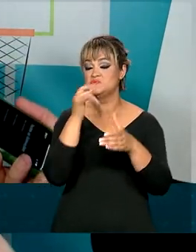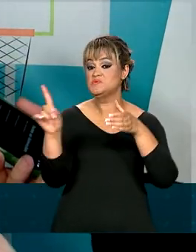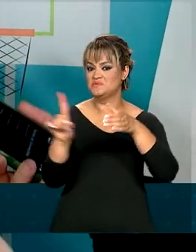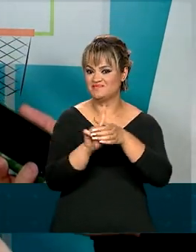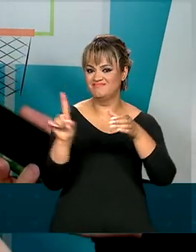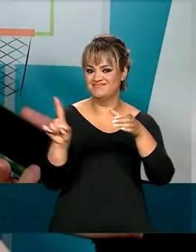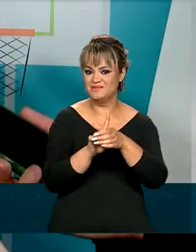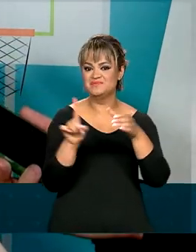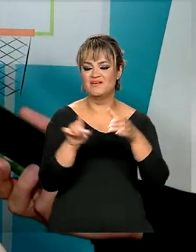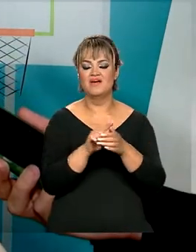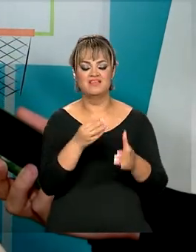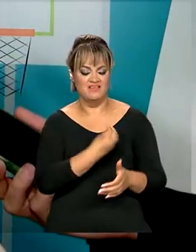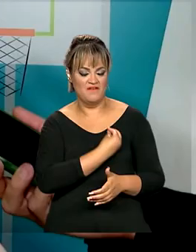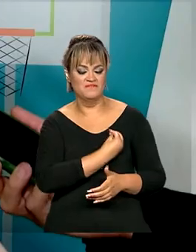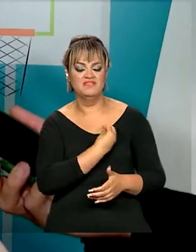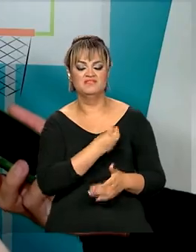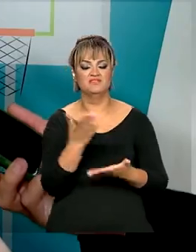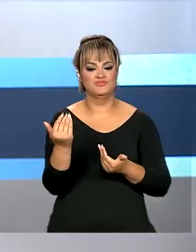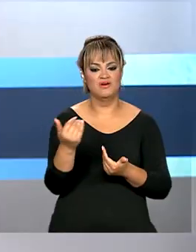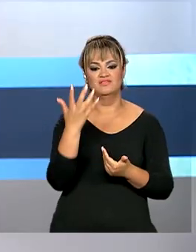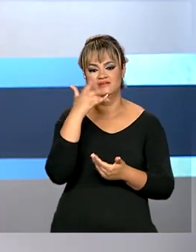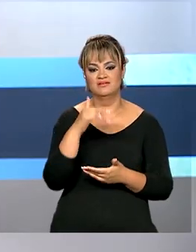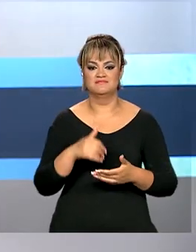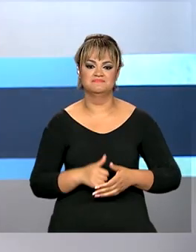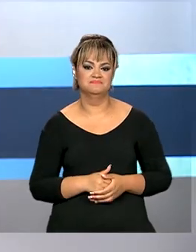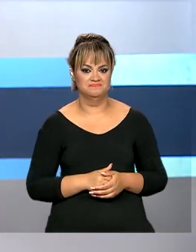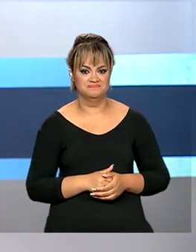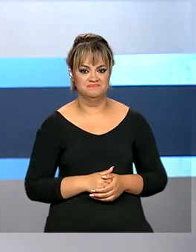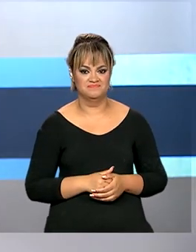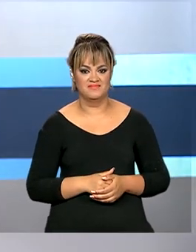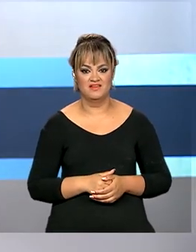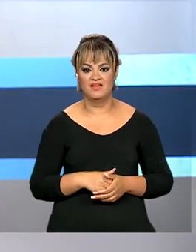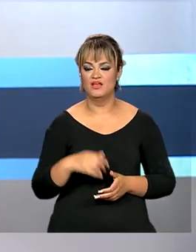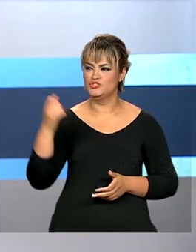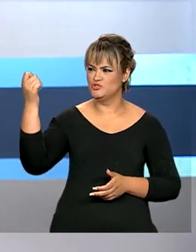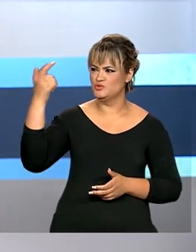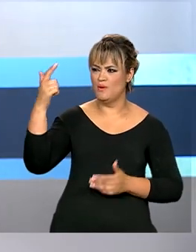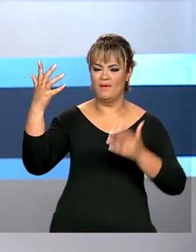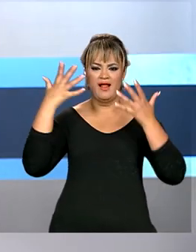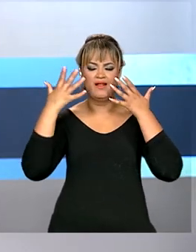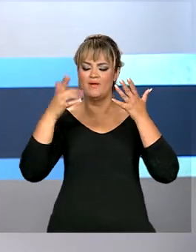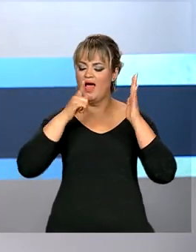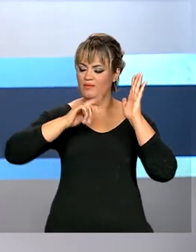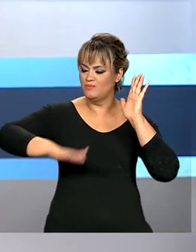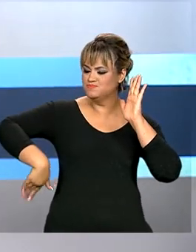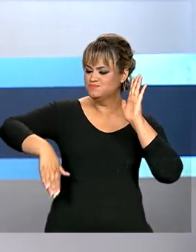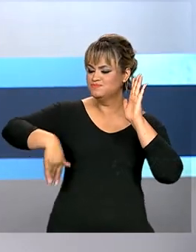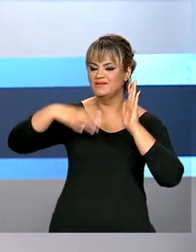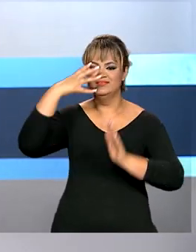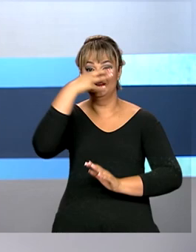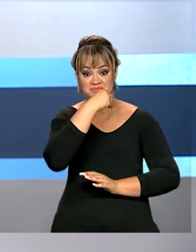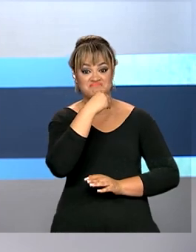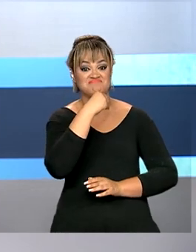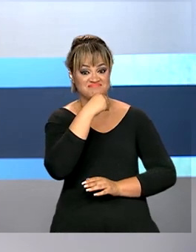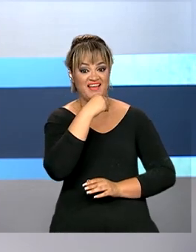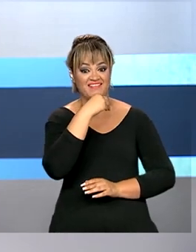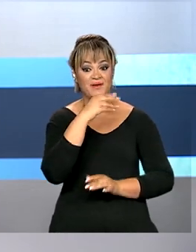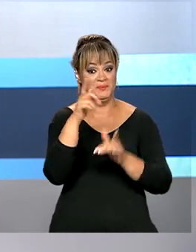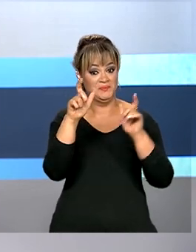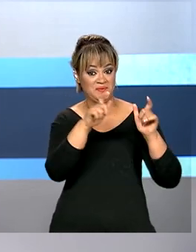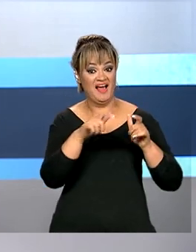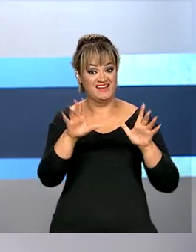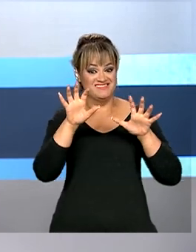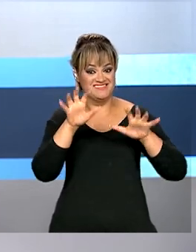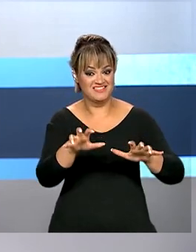transformação na vida das crianças e adolescentes. Sol, calor, praias paradisíacas. São paisagens